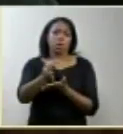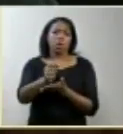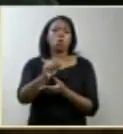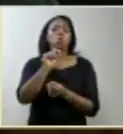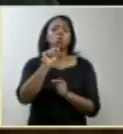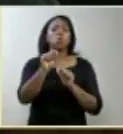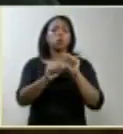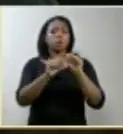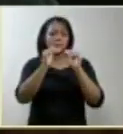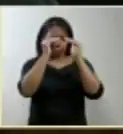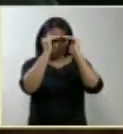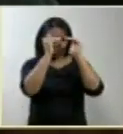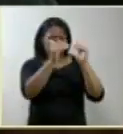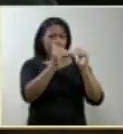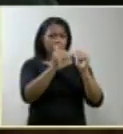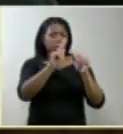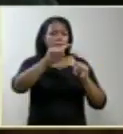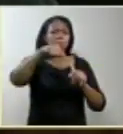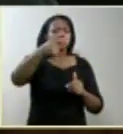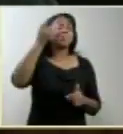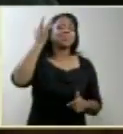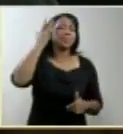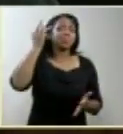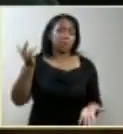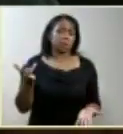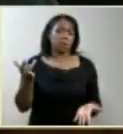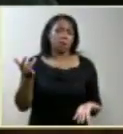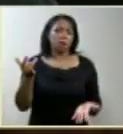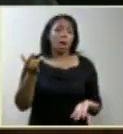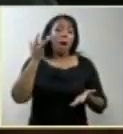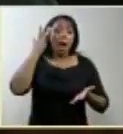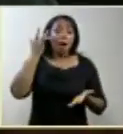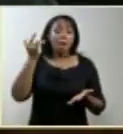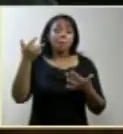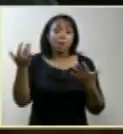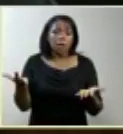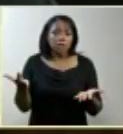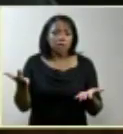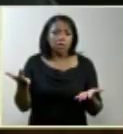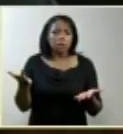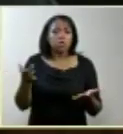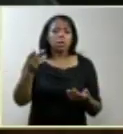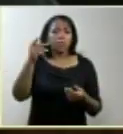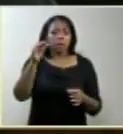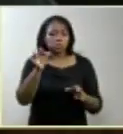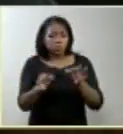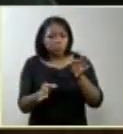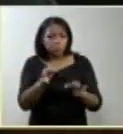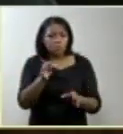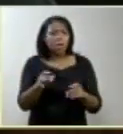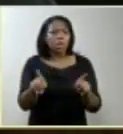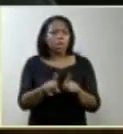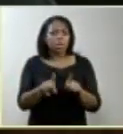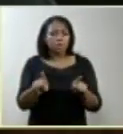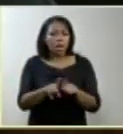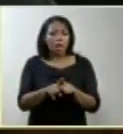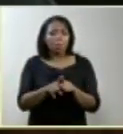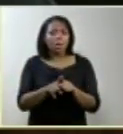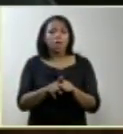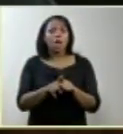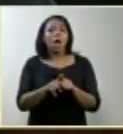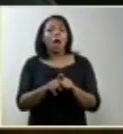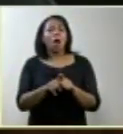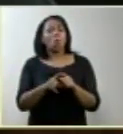respeito ao amanhã, ao amanhã da atuação do judiciário como a última trincheira do